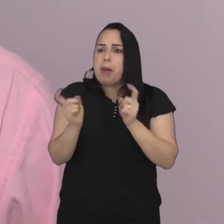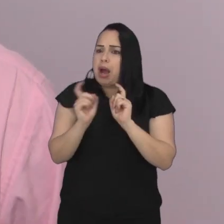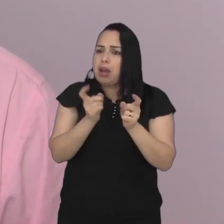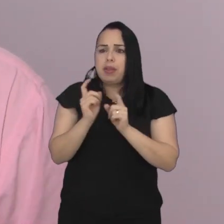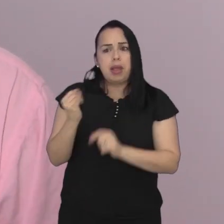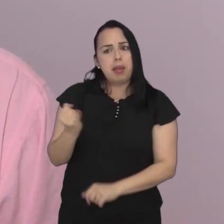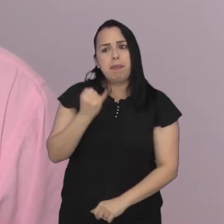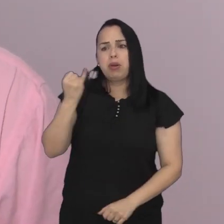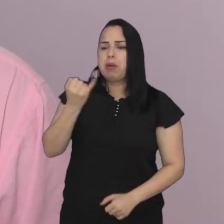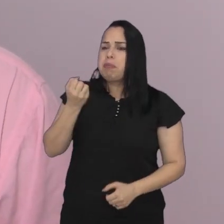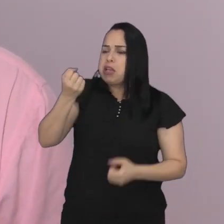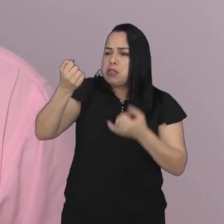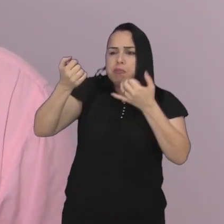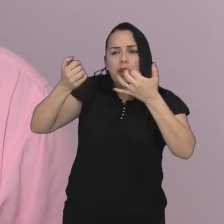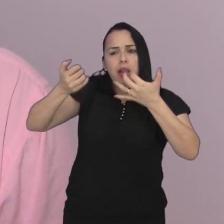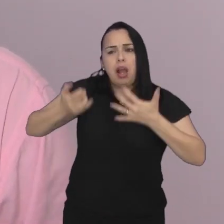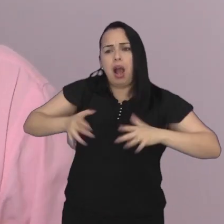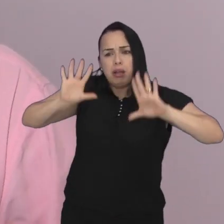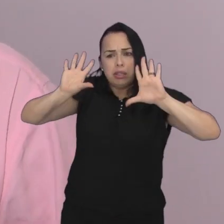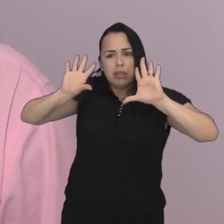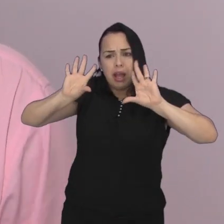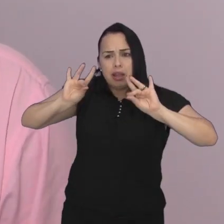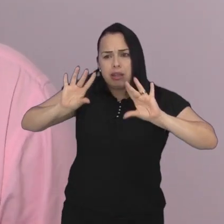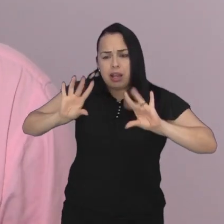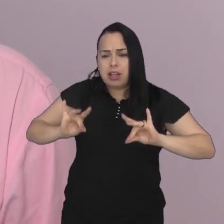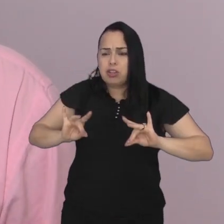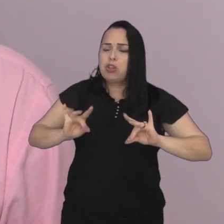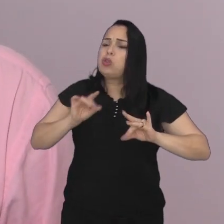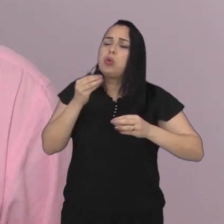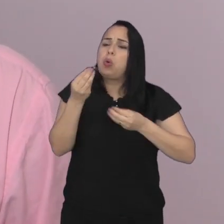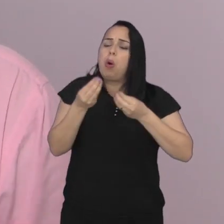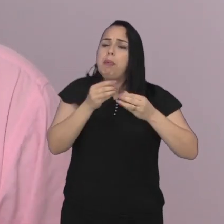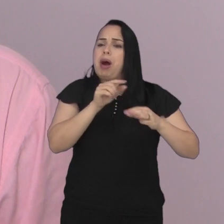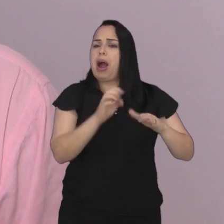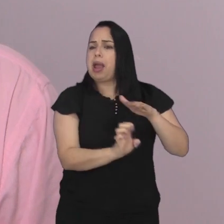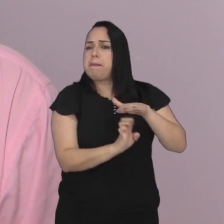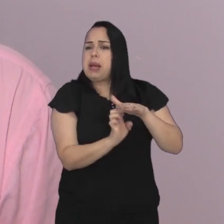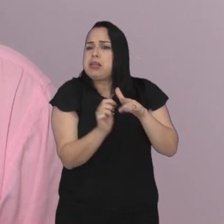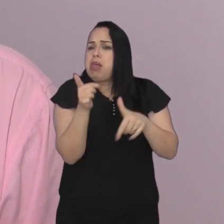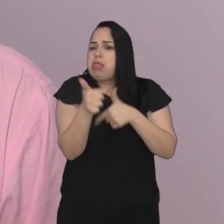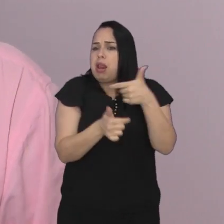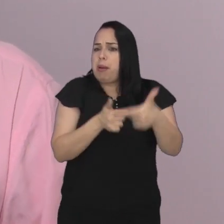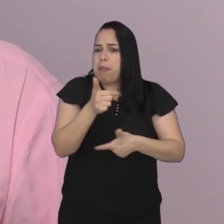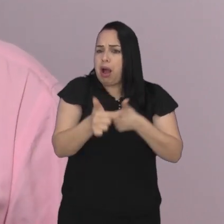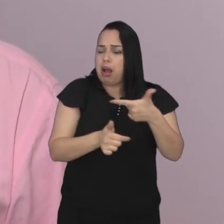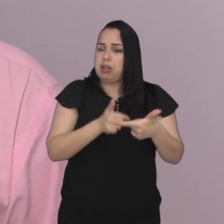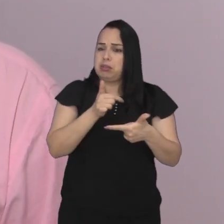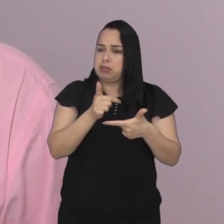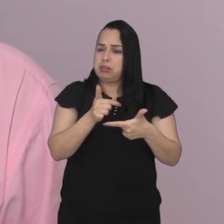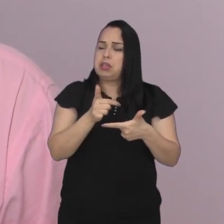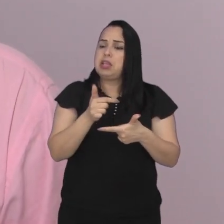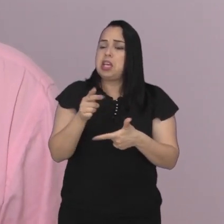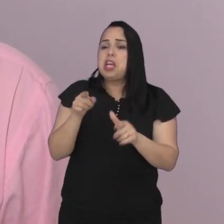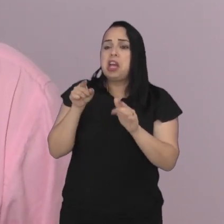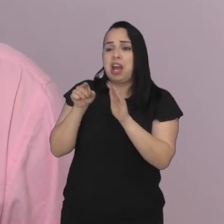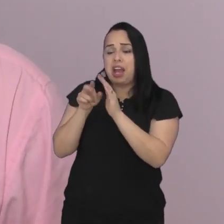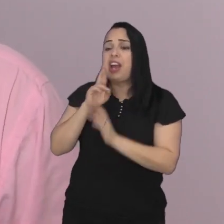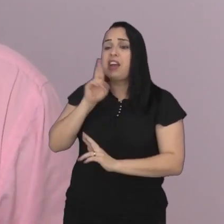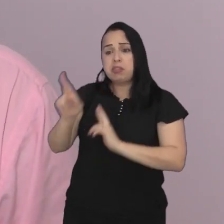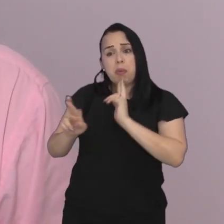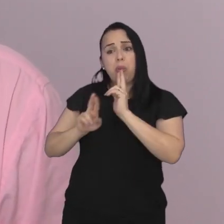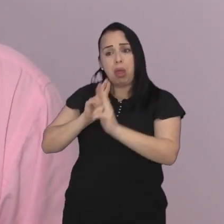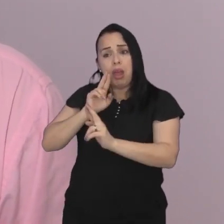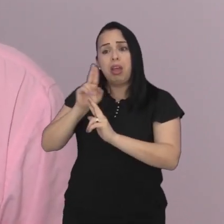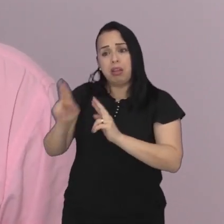bem importante, né? Para a gente esclarecer todos os pontos, a forma de atuação da EDP, internalizar todas as